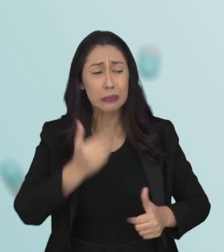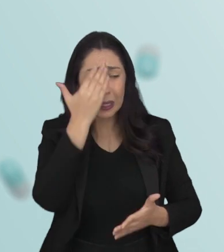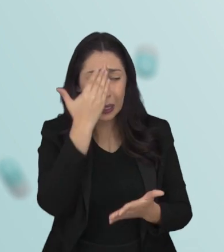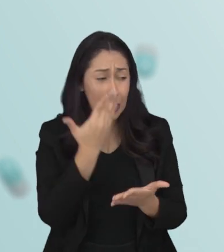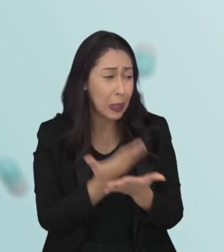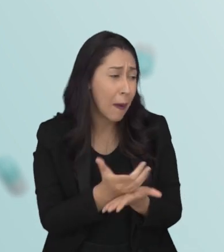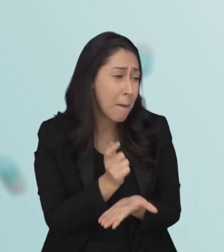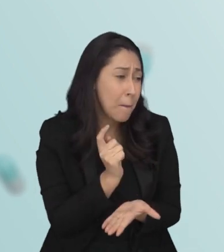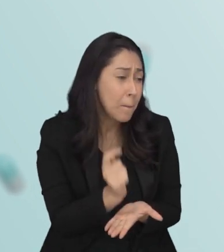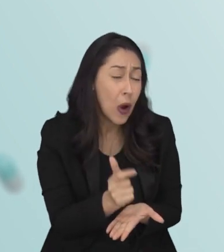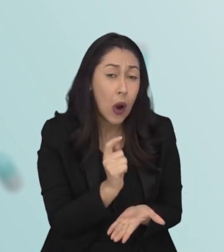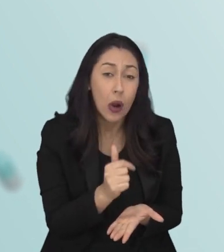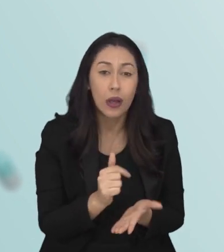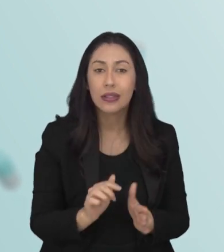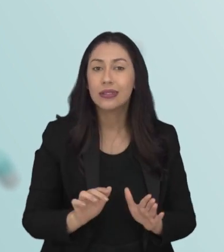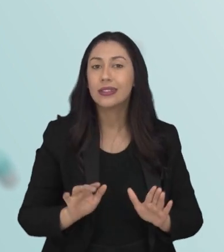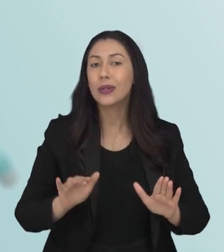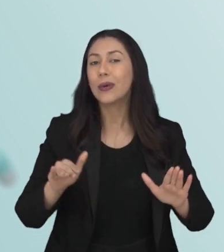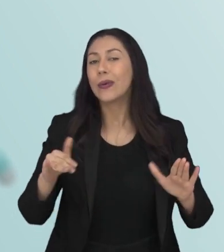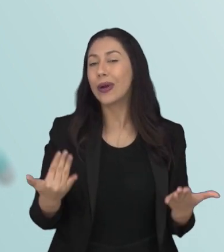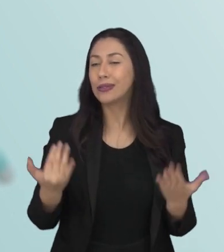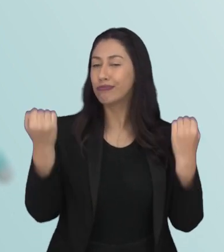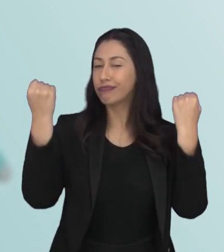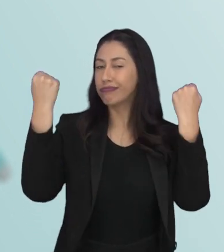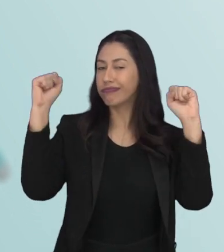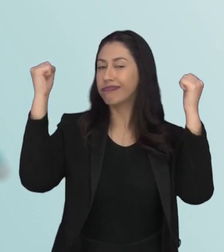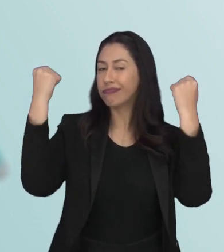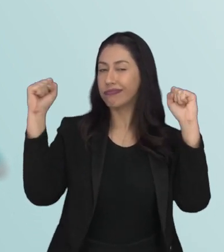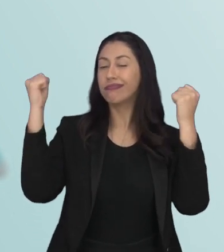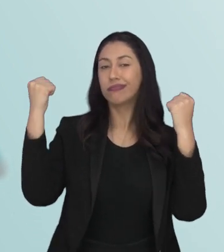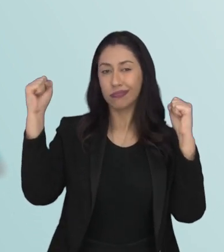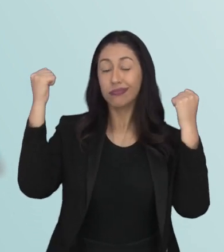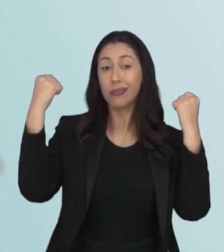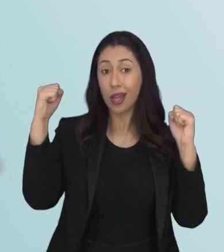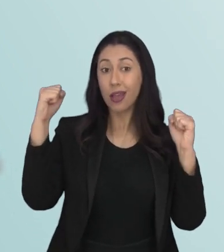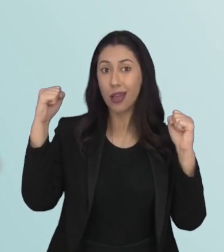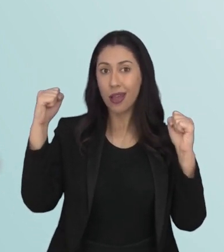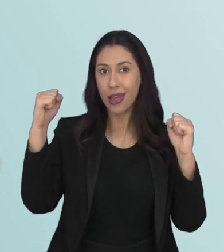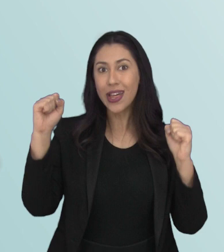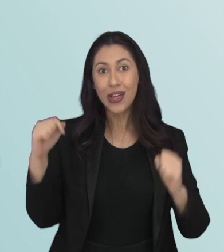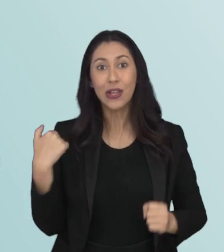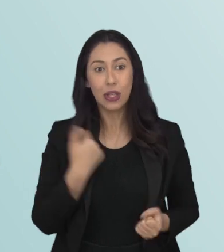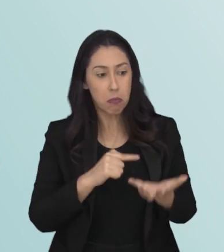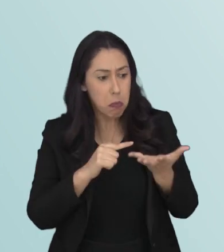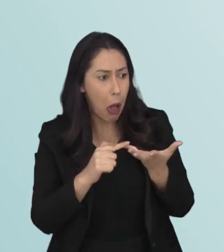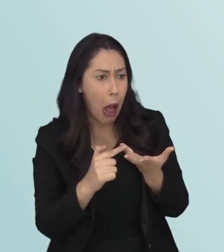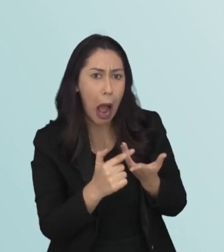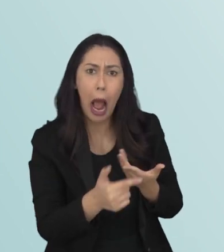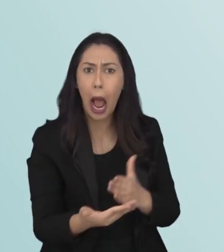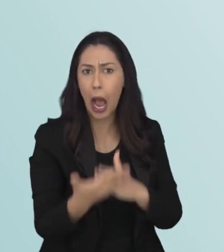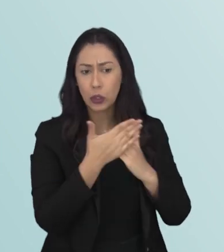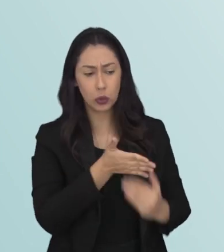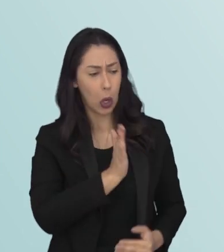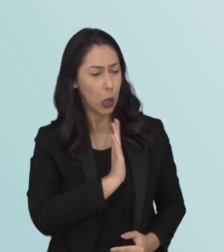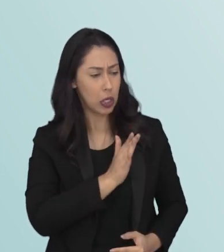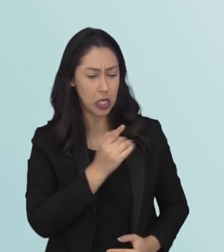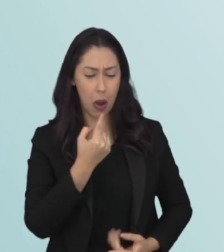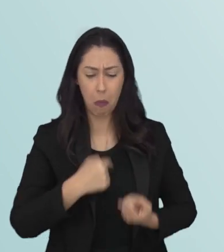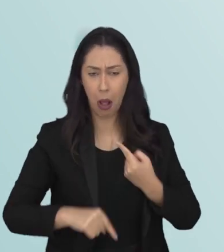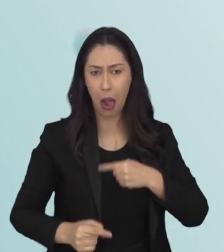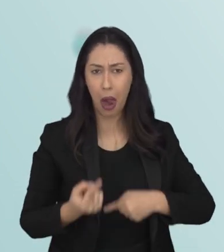autoconfiança. Então, quando a gente traz o exercício para a nossa rotina, além da gente ter inúmeros benefícios cardiovasculares,